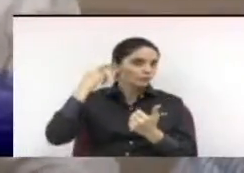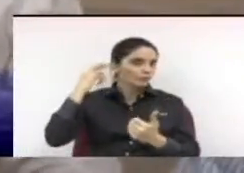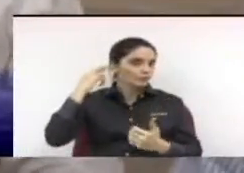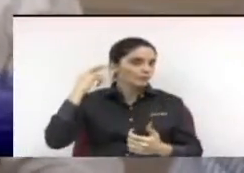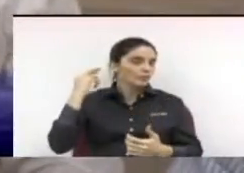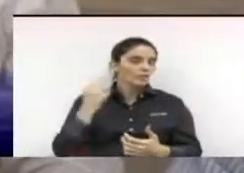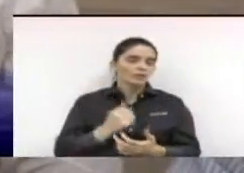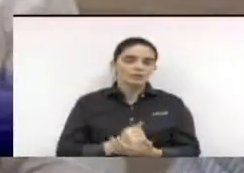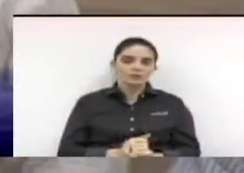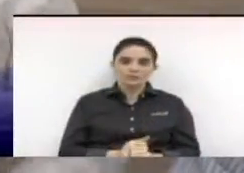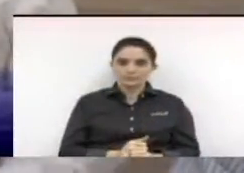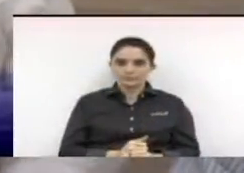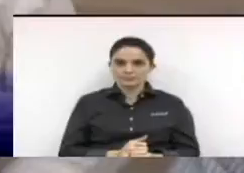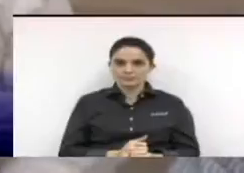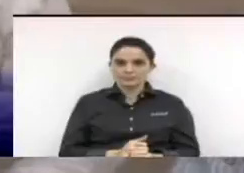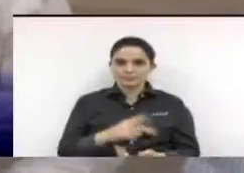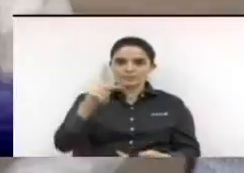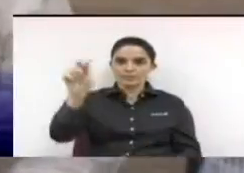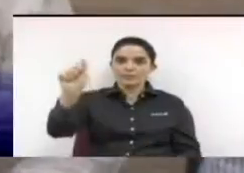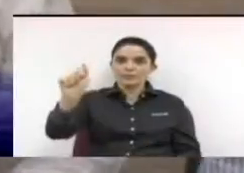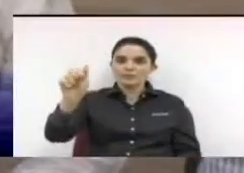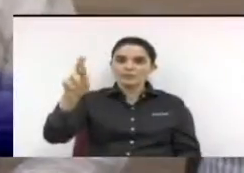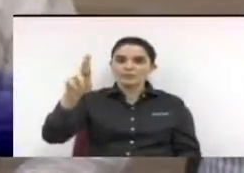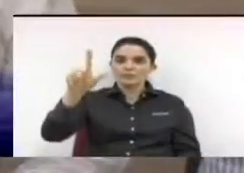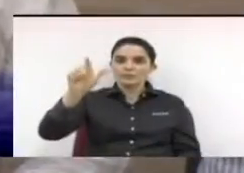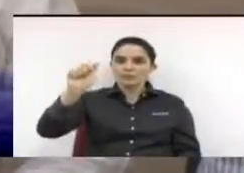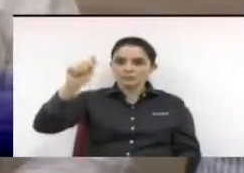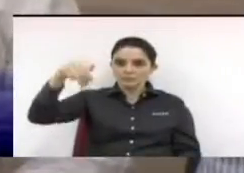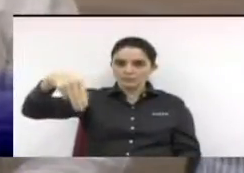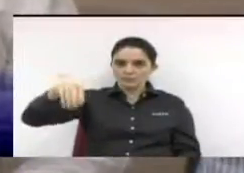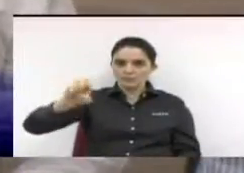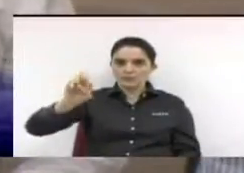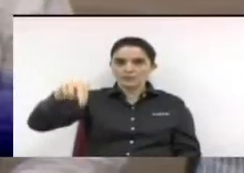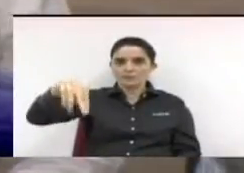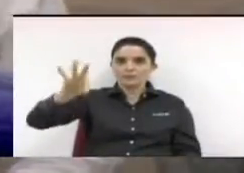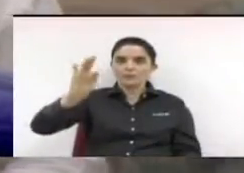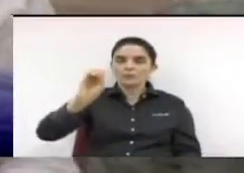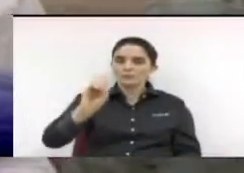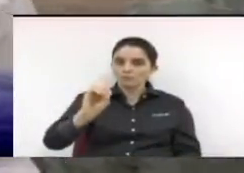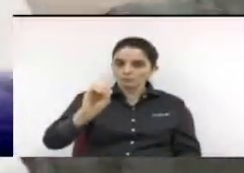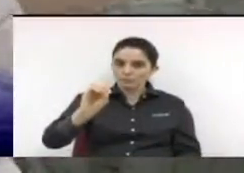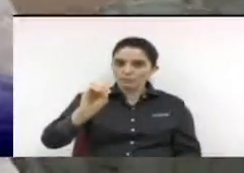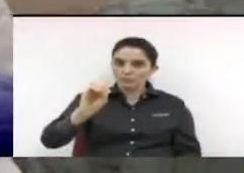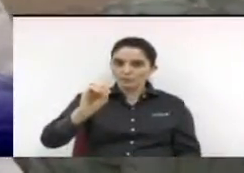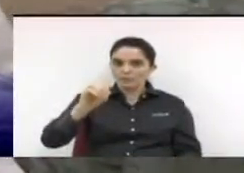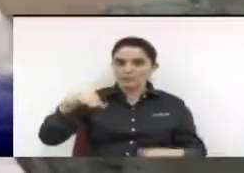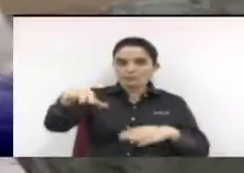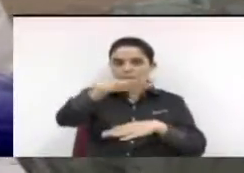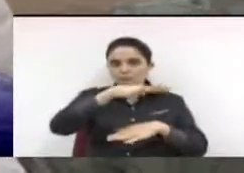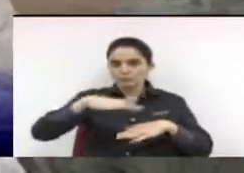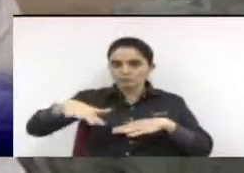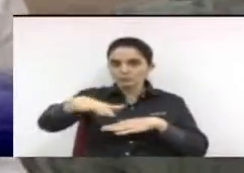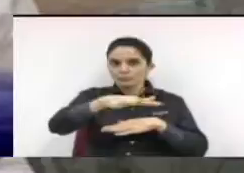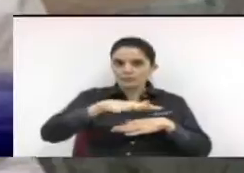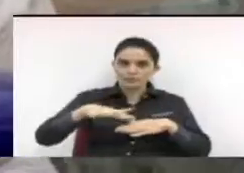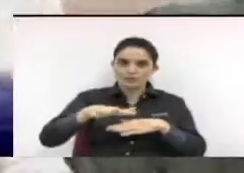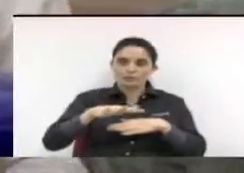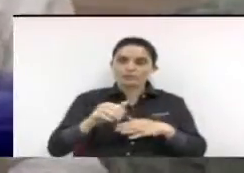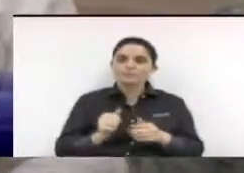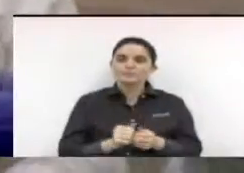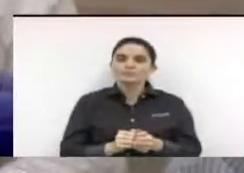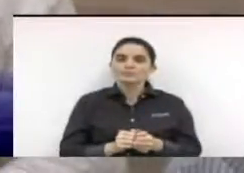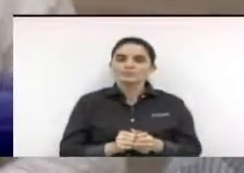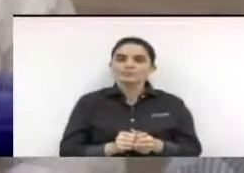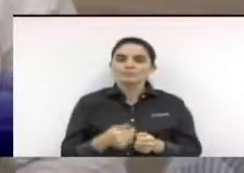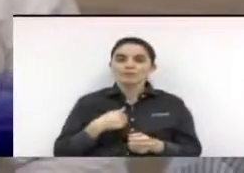parlamento regional onde o aglomerado de Piracicaba envolve 23 cidades e nós levamos também